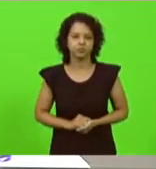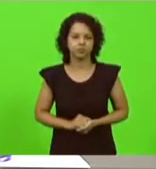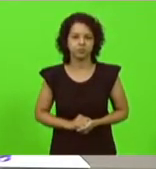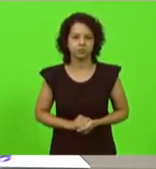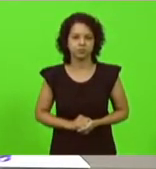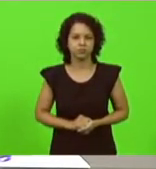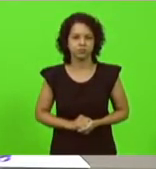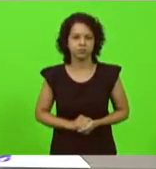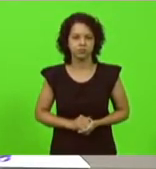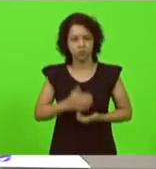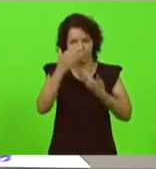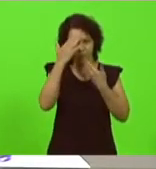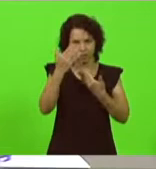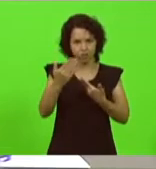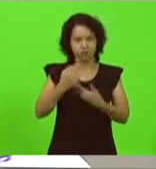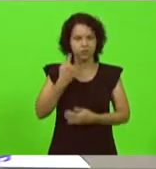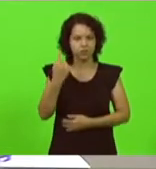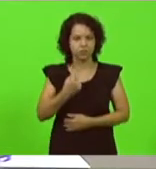Obrigado, deputado.